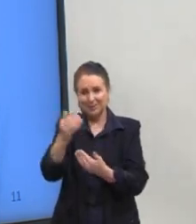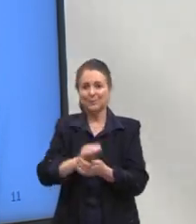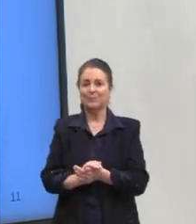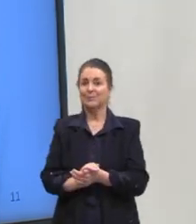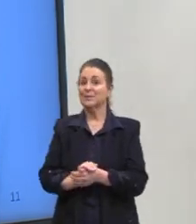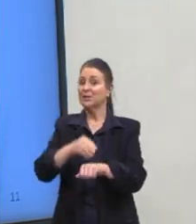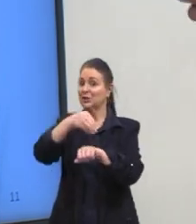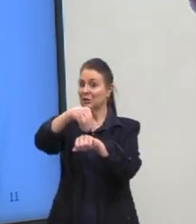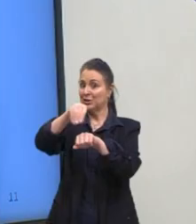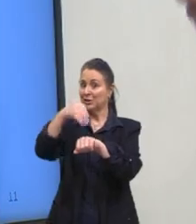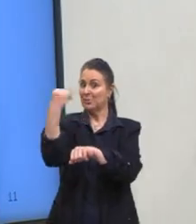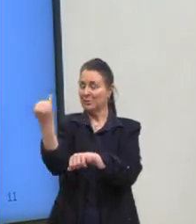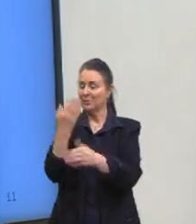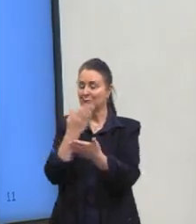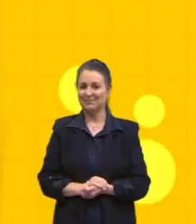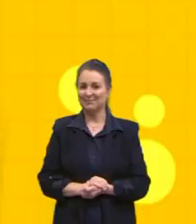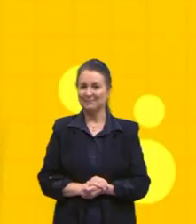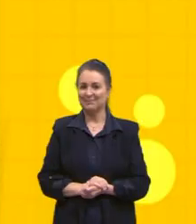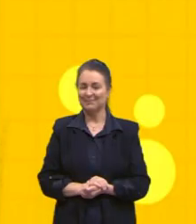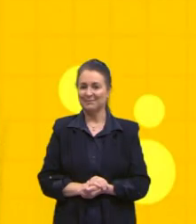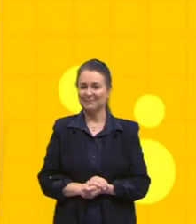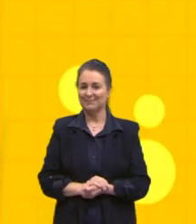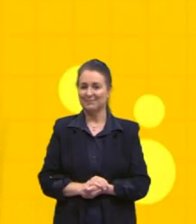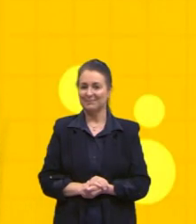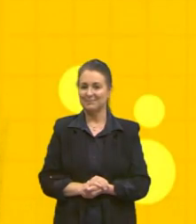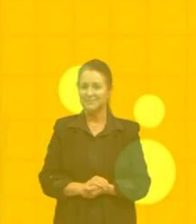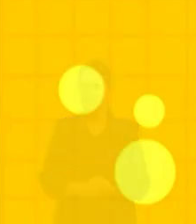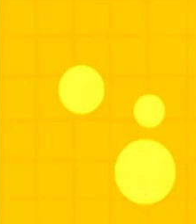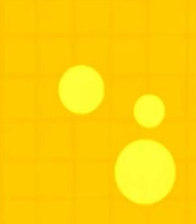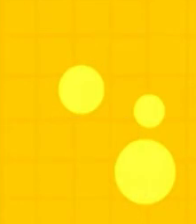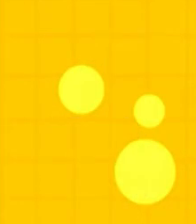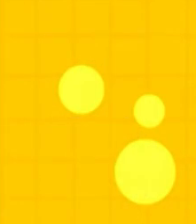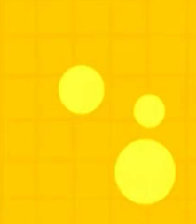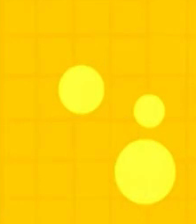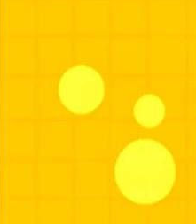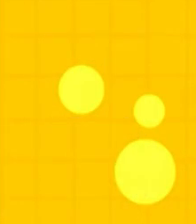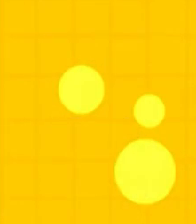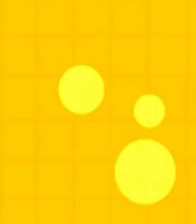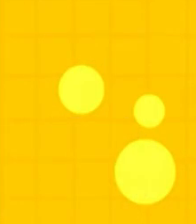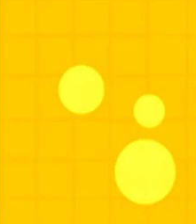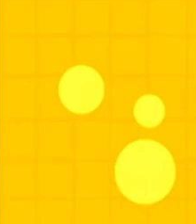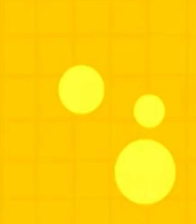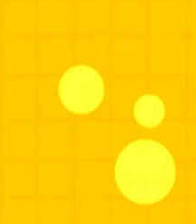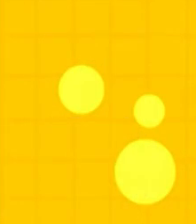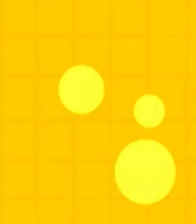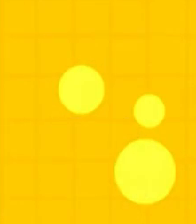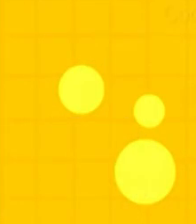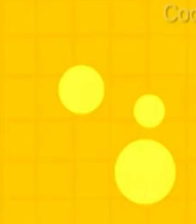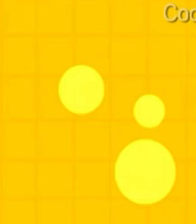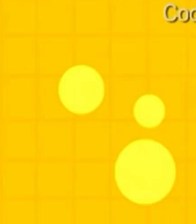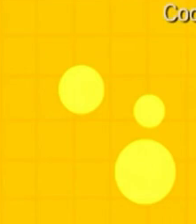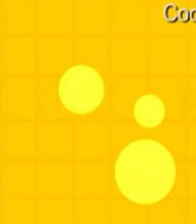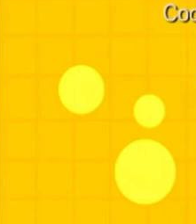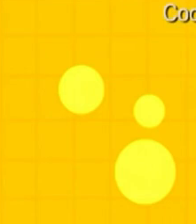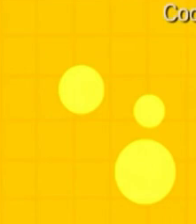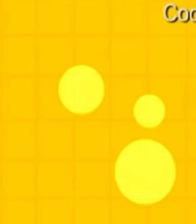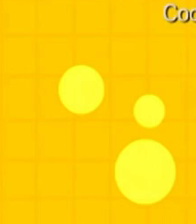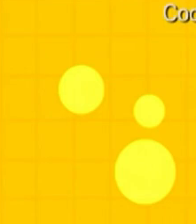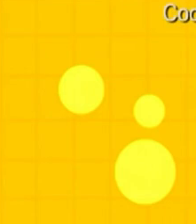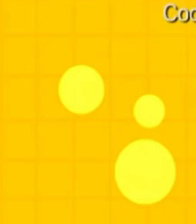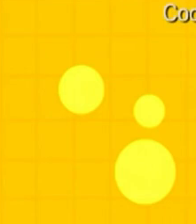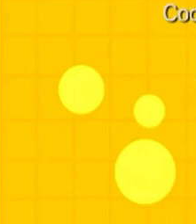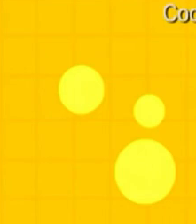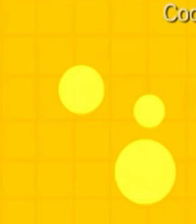te liga na dica, estuda esse assunto e partiu passar! TINAA wants antecedere! TINAA TINAA TINAA